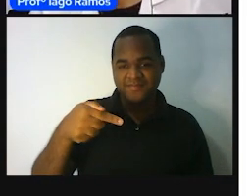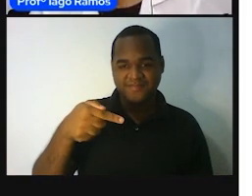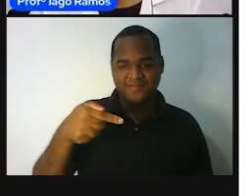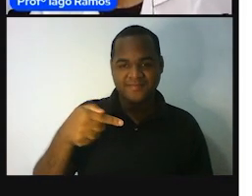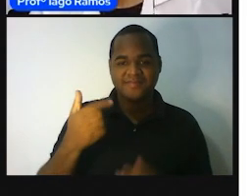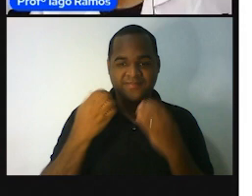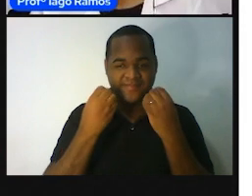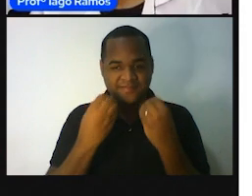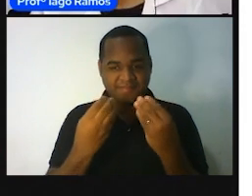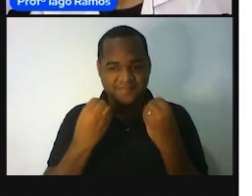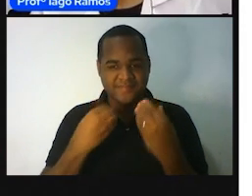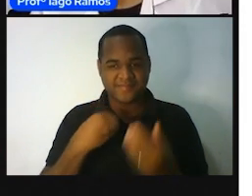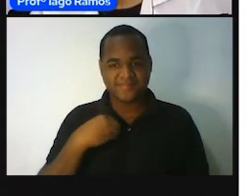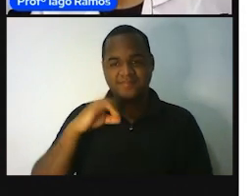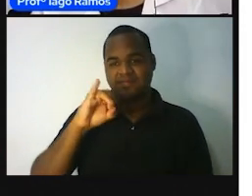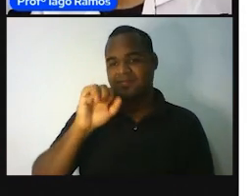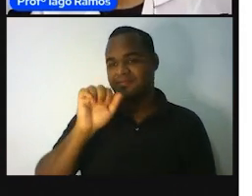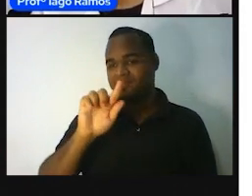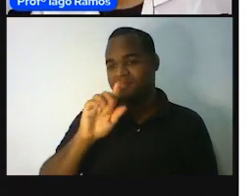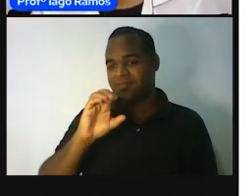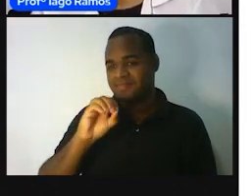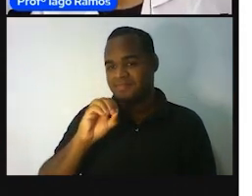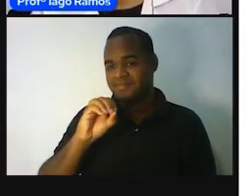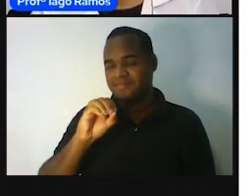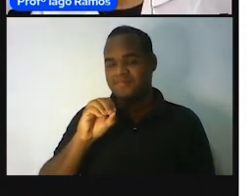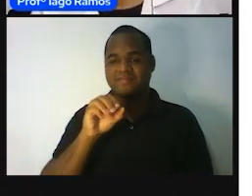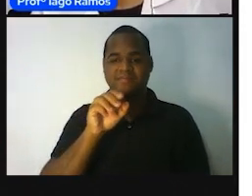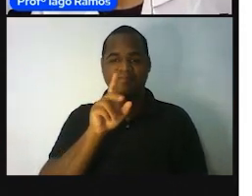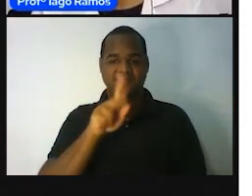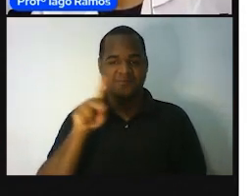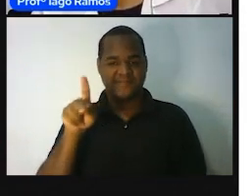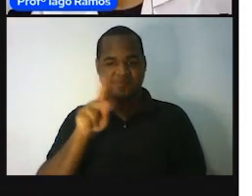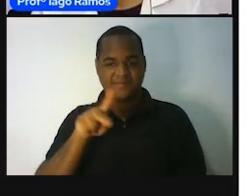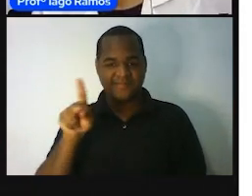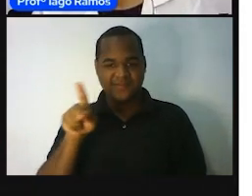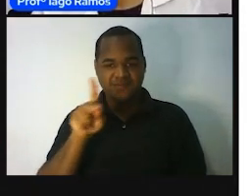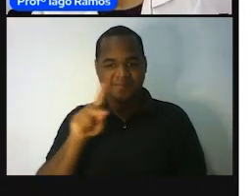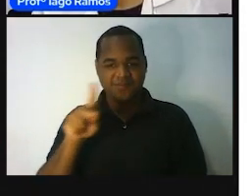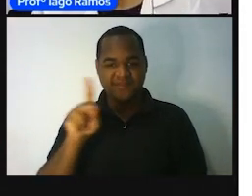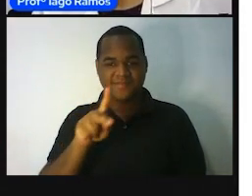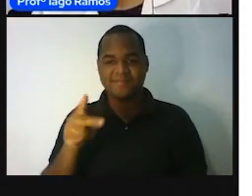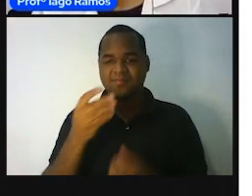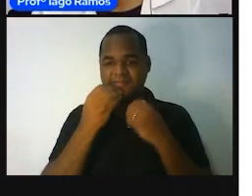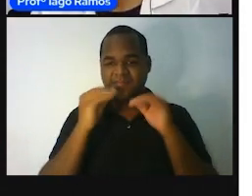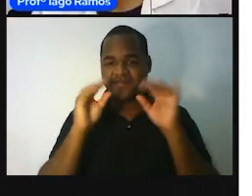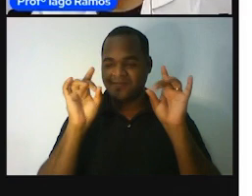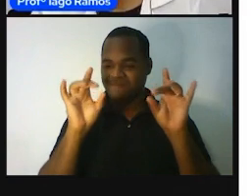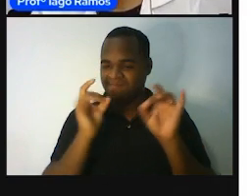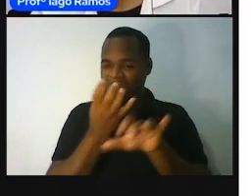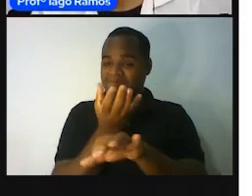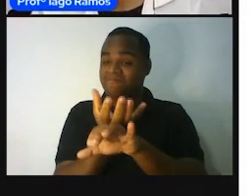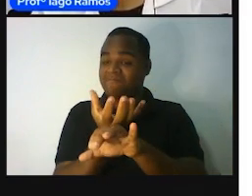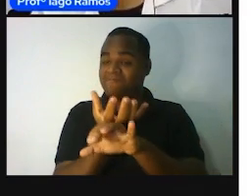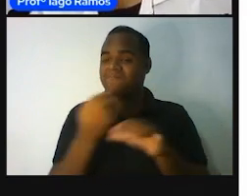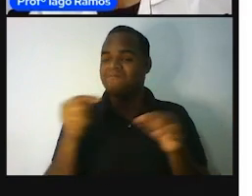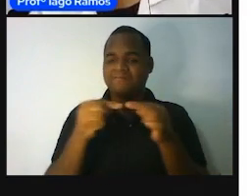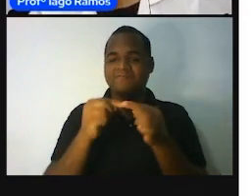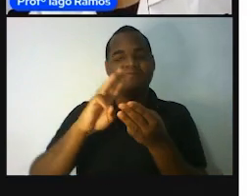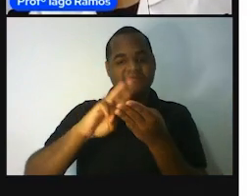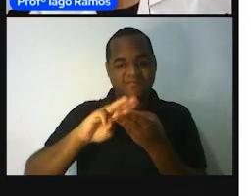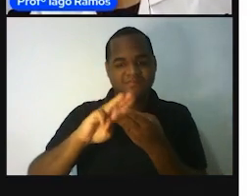Bom, Yagamã, seu nome, sou professor, professor Maravilhosa de Clínica, Rafa Mática,